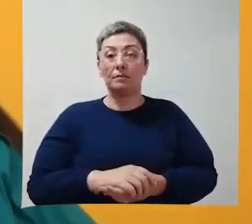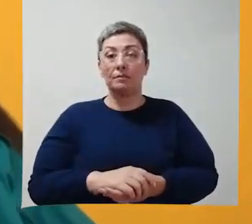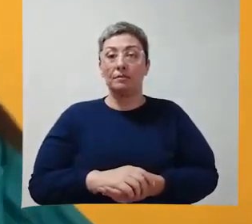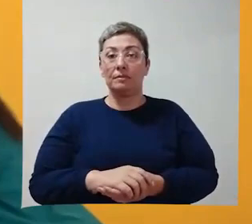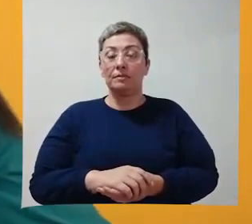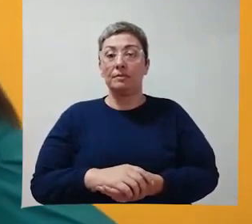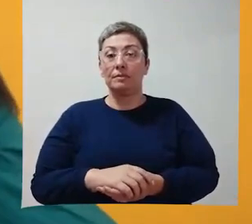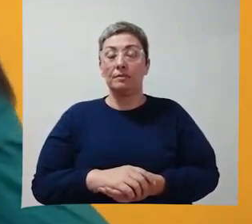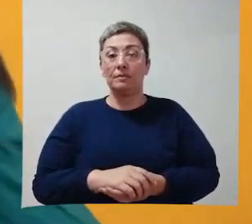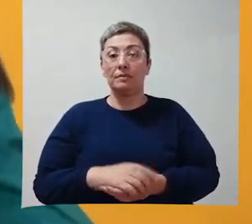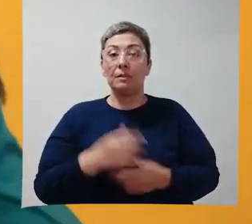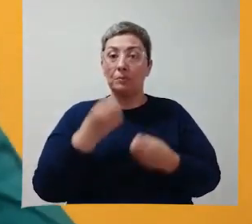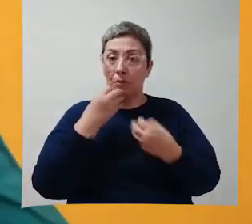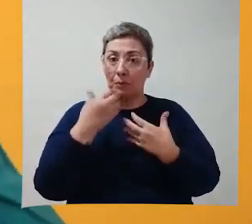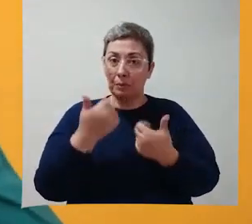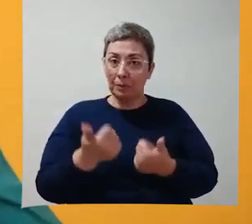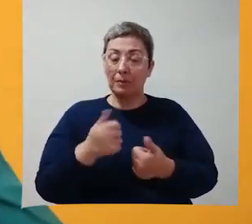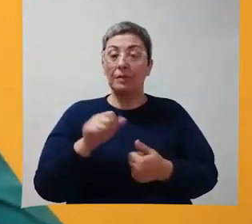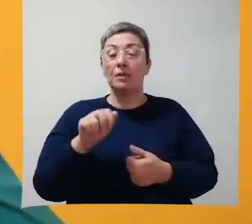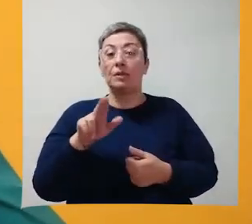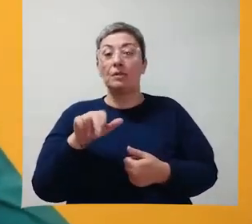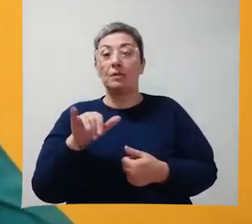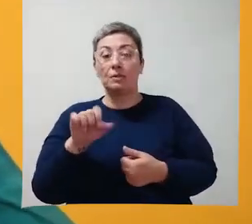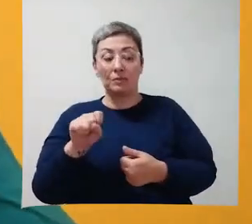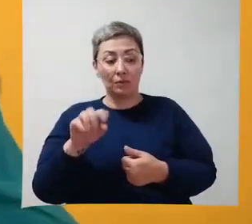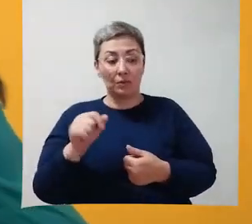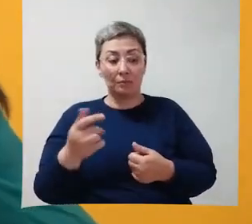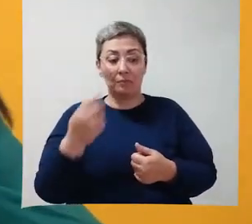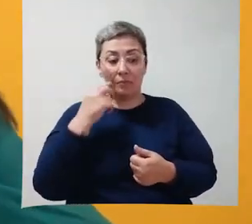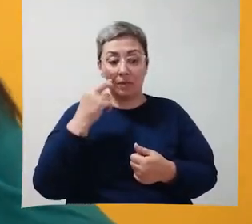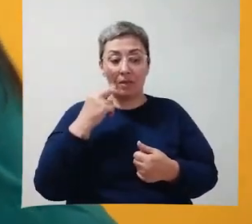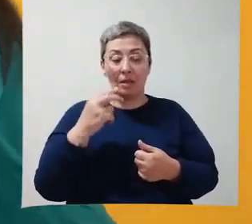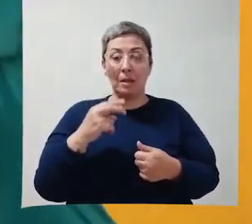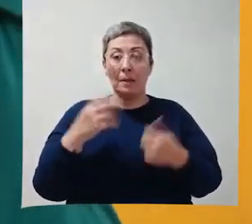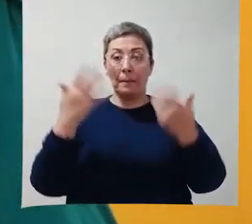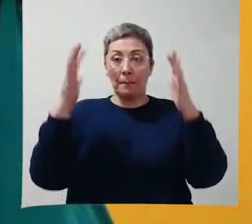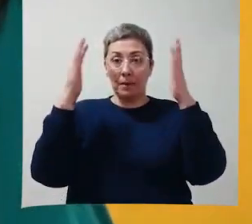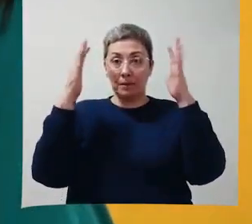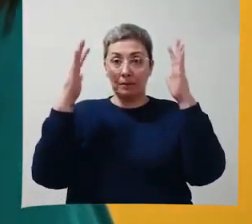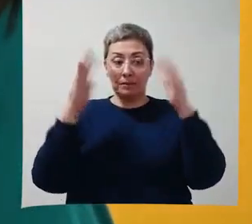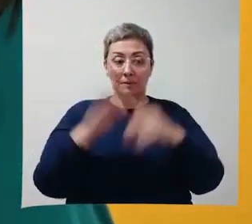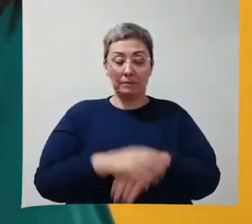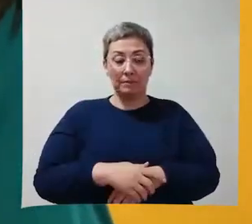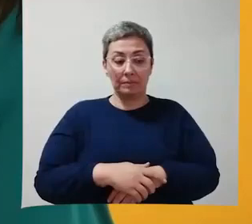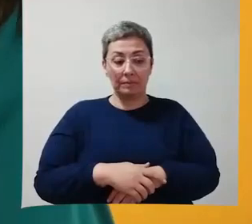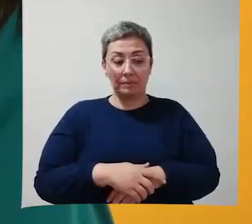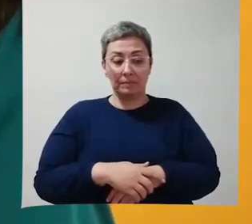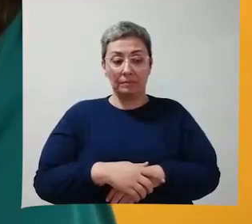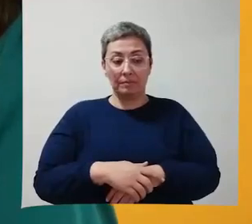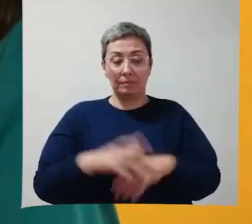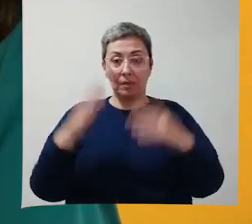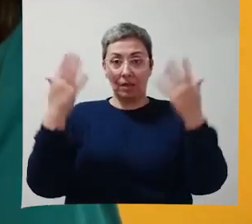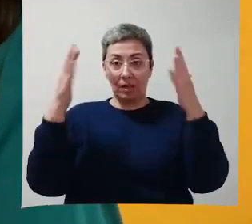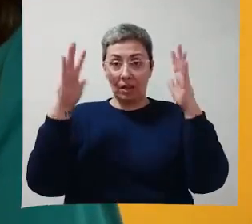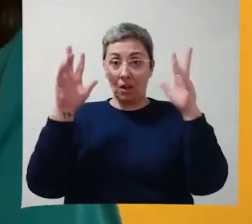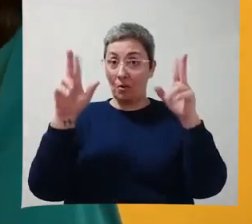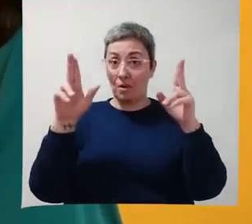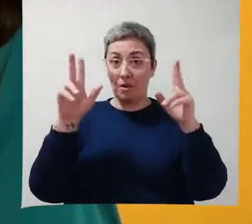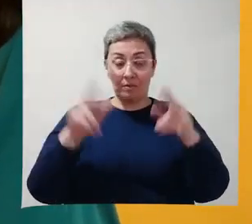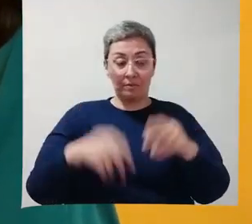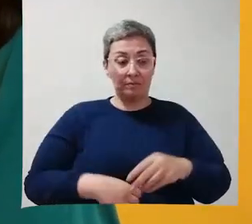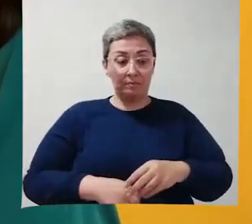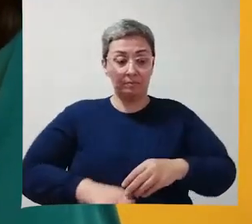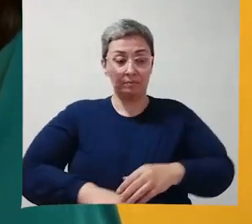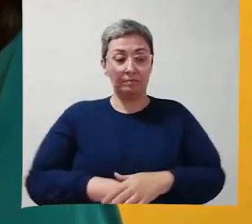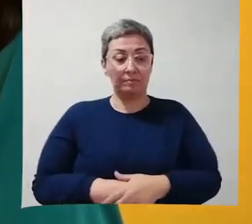Bom dia! Isso! Muito bem, Augusto. Vira aqui. Ó! Mãos para cima. Mãos para cima. Mãos ó!